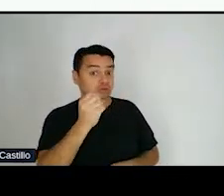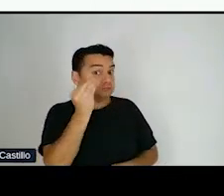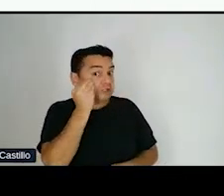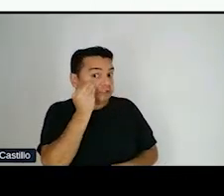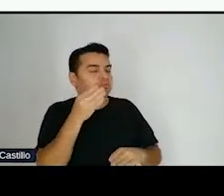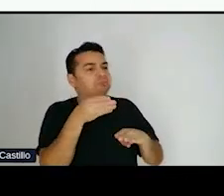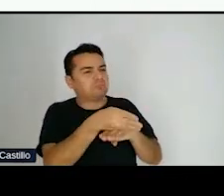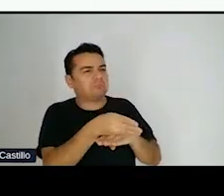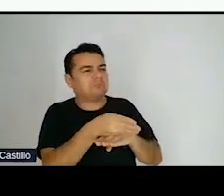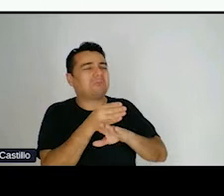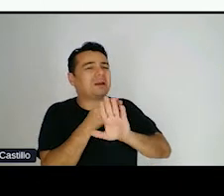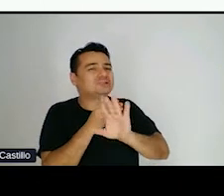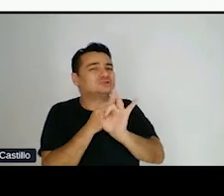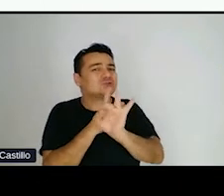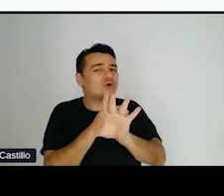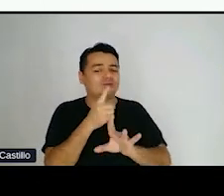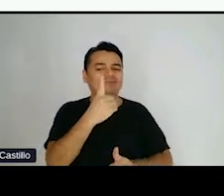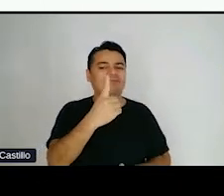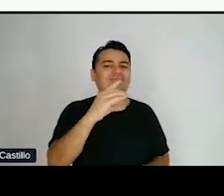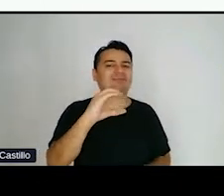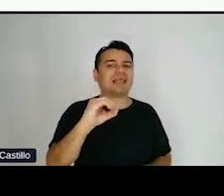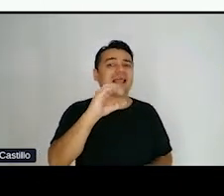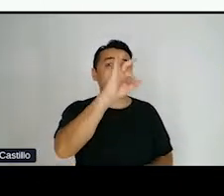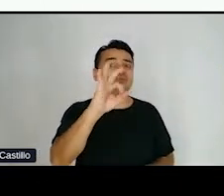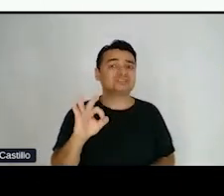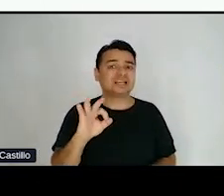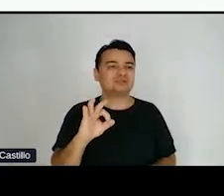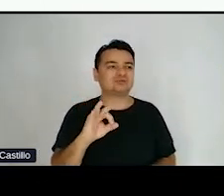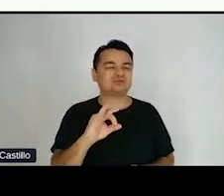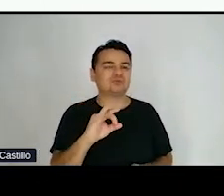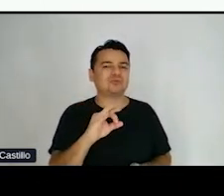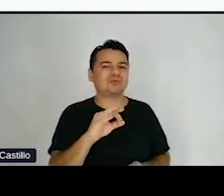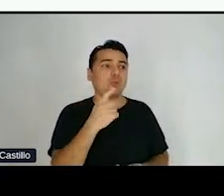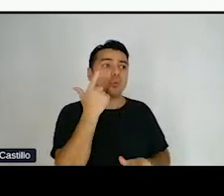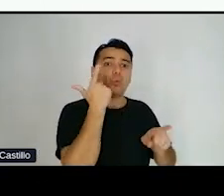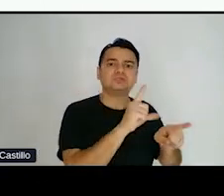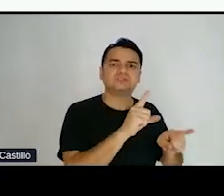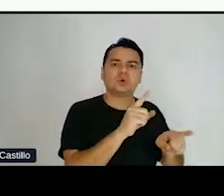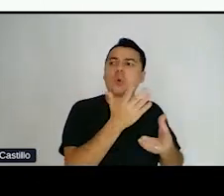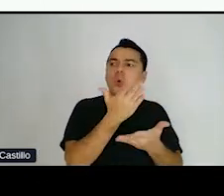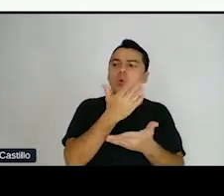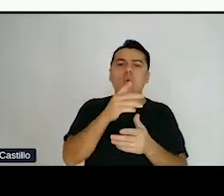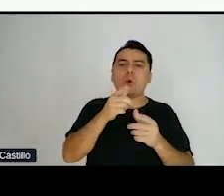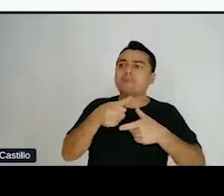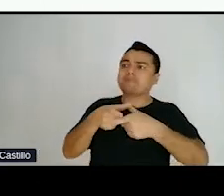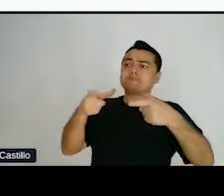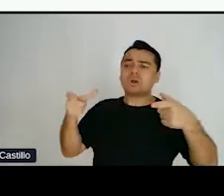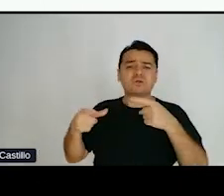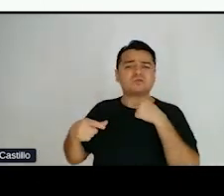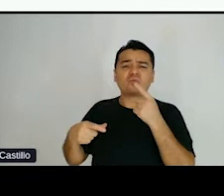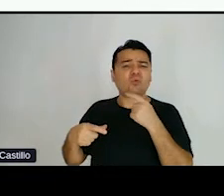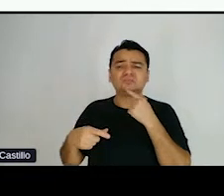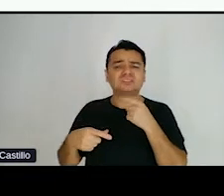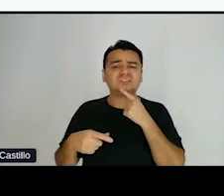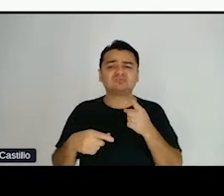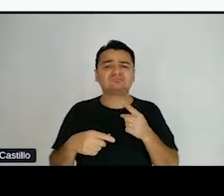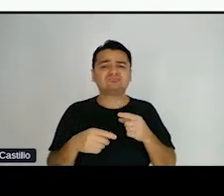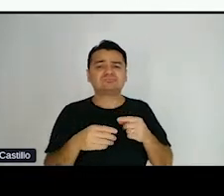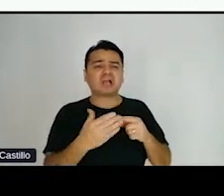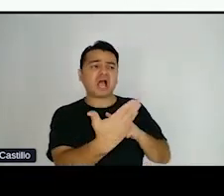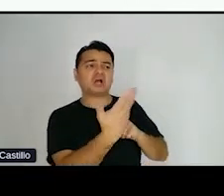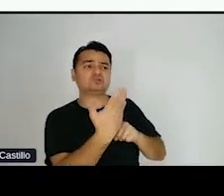E quando foram entender os motivos de terem desistido de buscar esses serviços pela